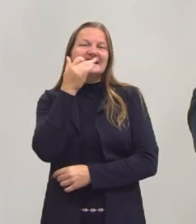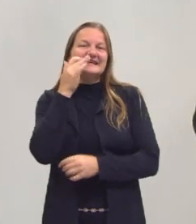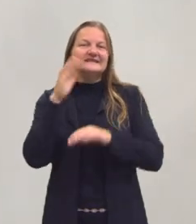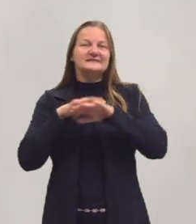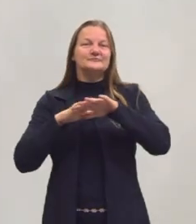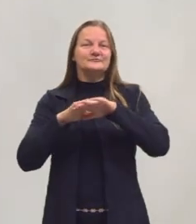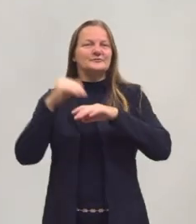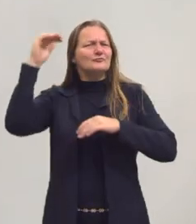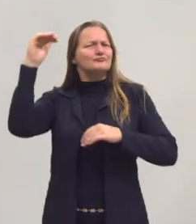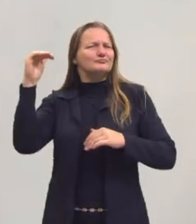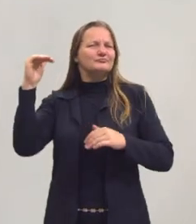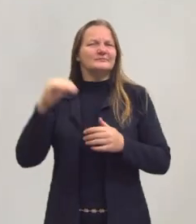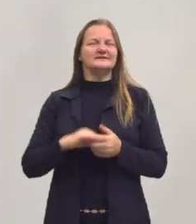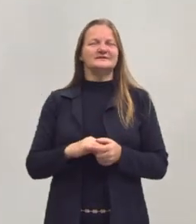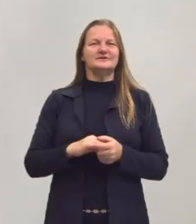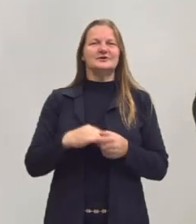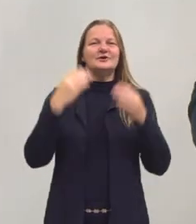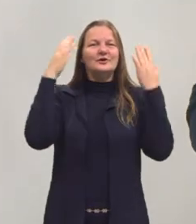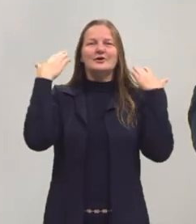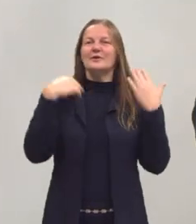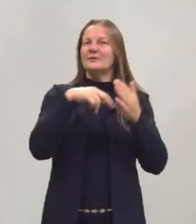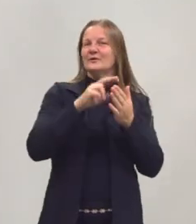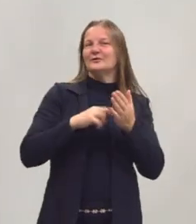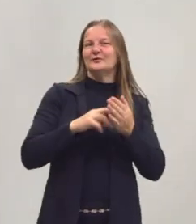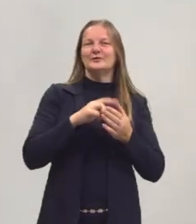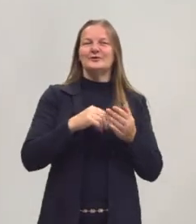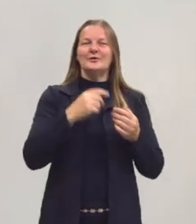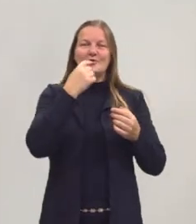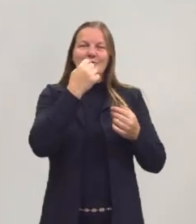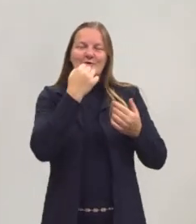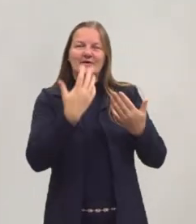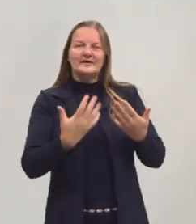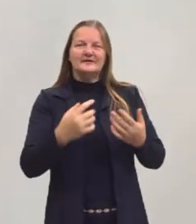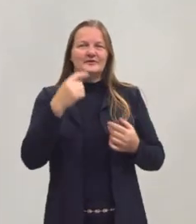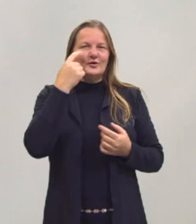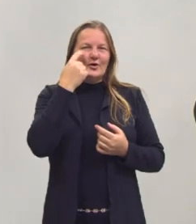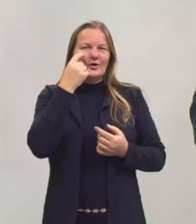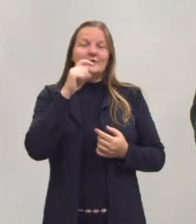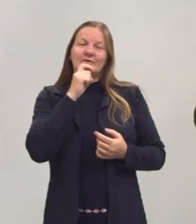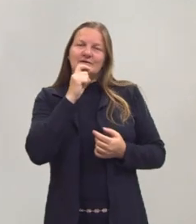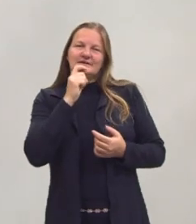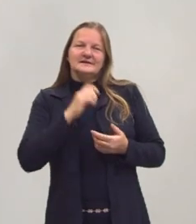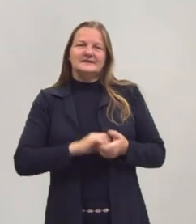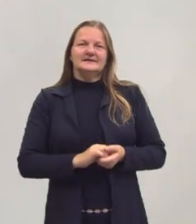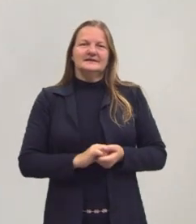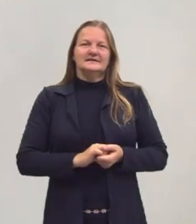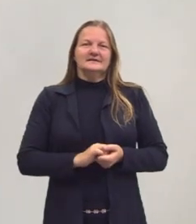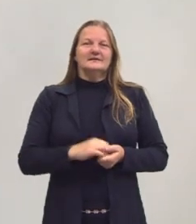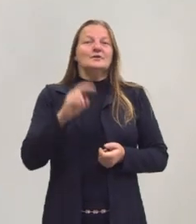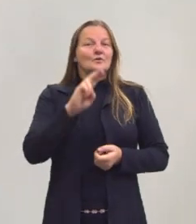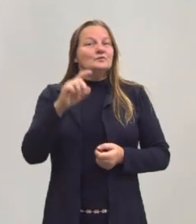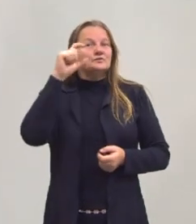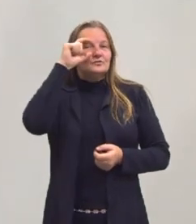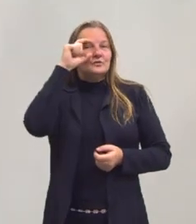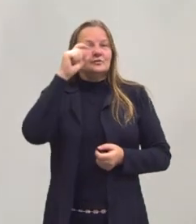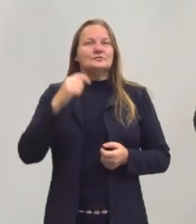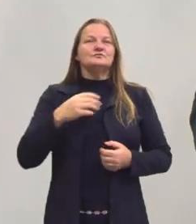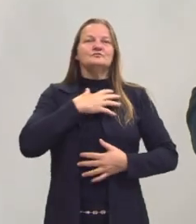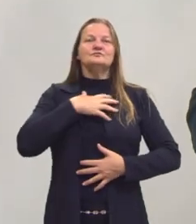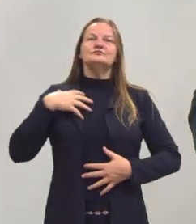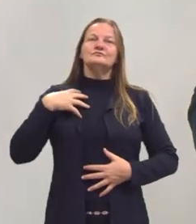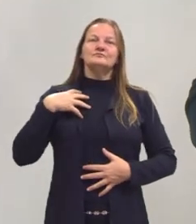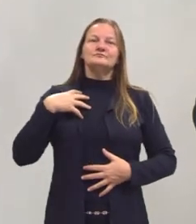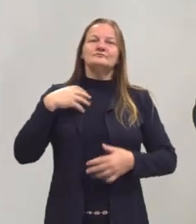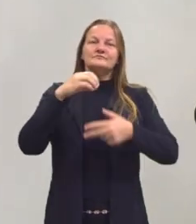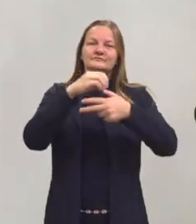baixa estatura, os cabelos num tom avermelhado, olhos verdes, uso óculos, estou usando a camiseta